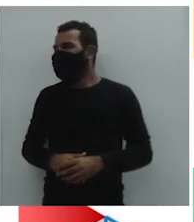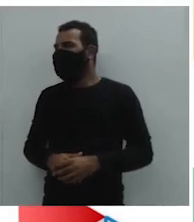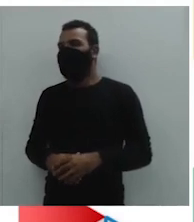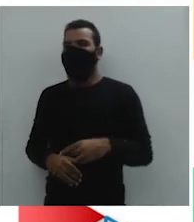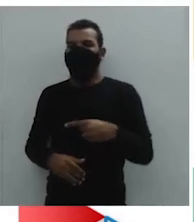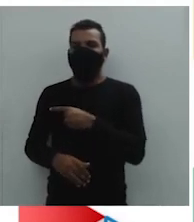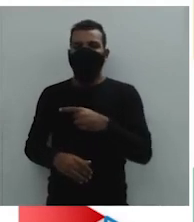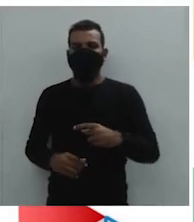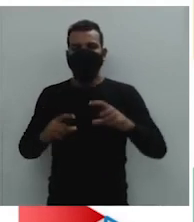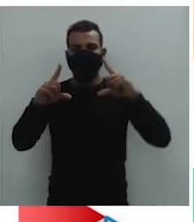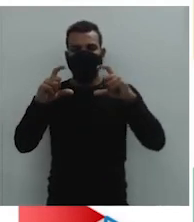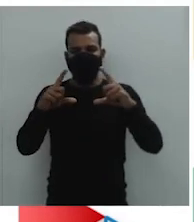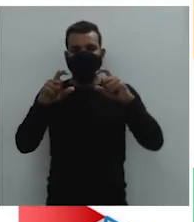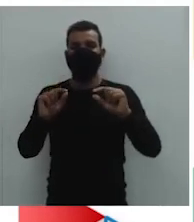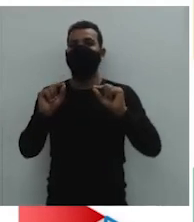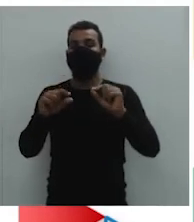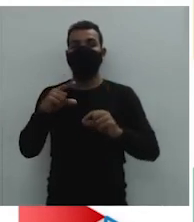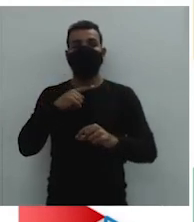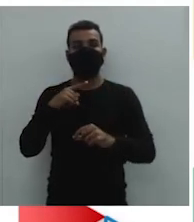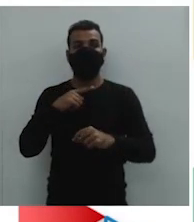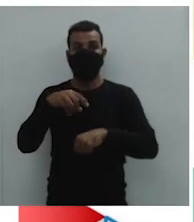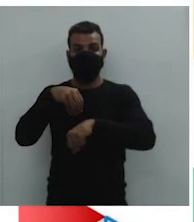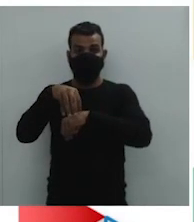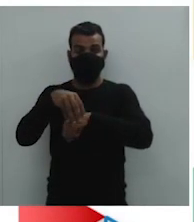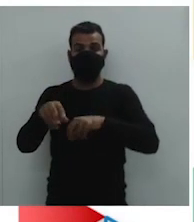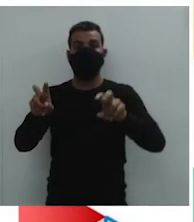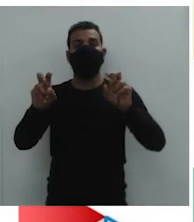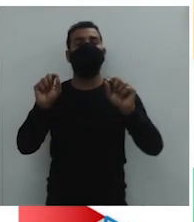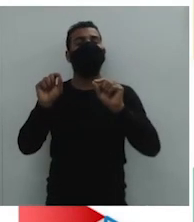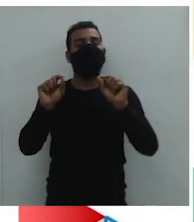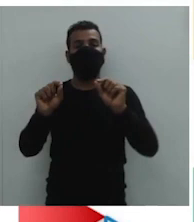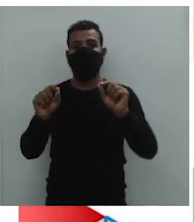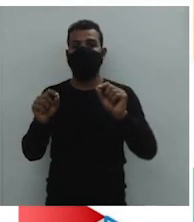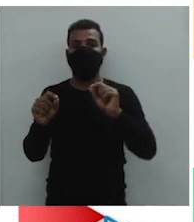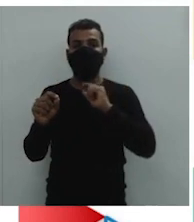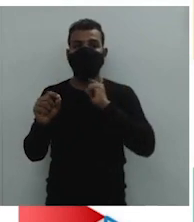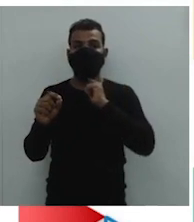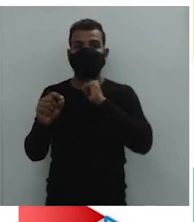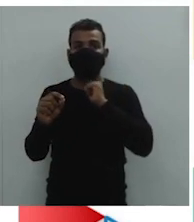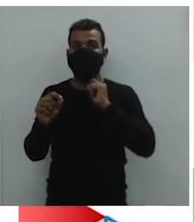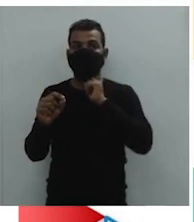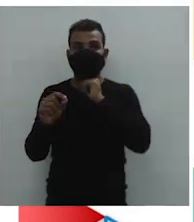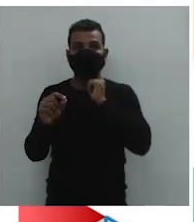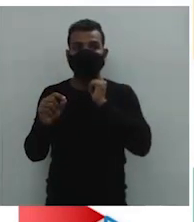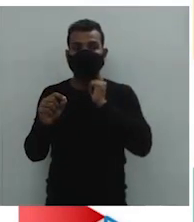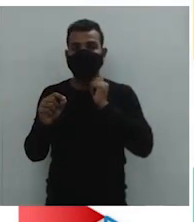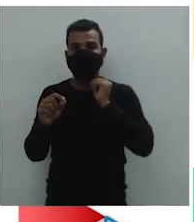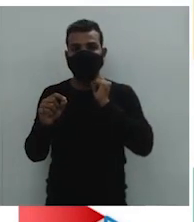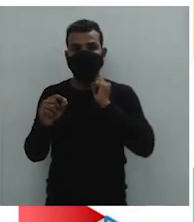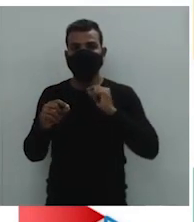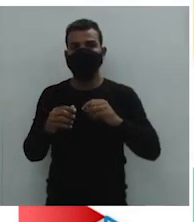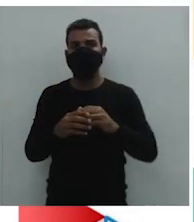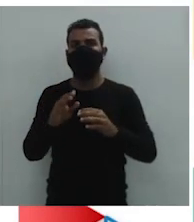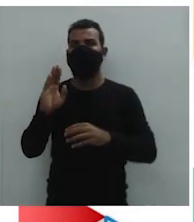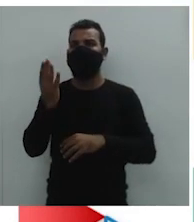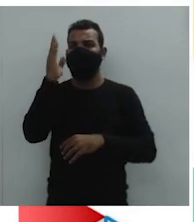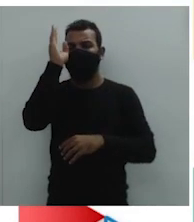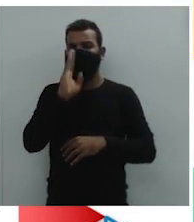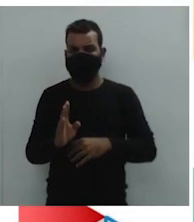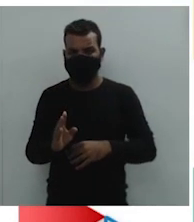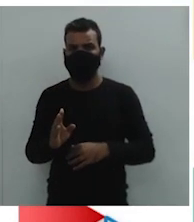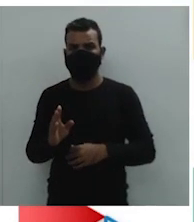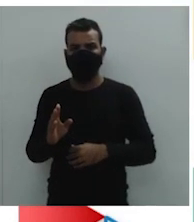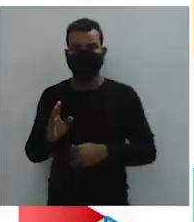primeira foto aqui, ela vai retratar justamente a extração do pau-brasil,